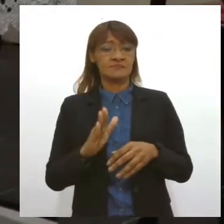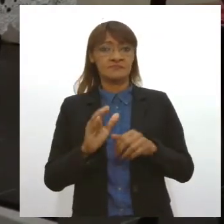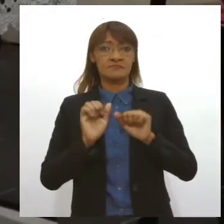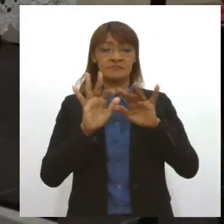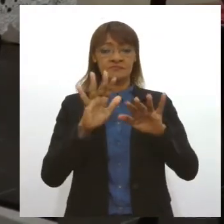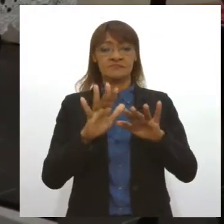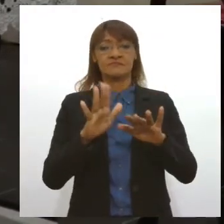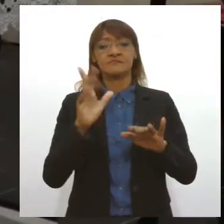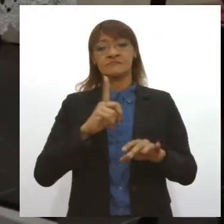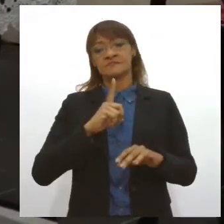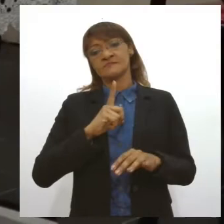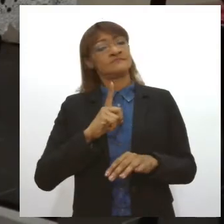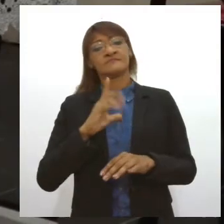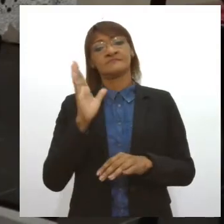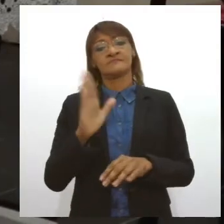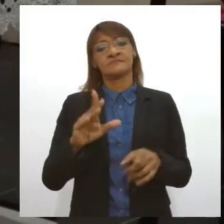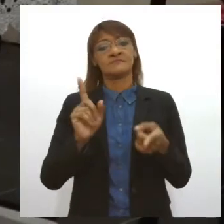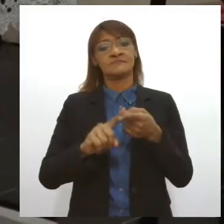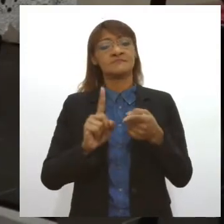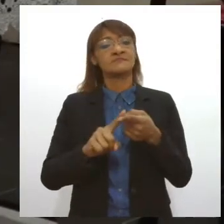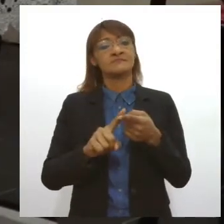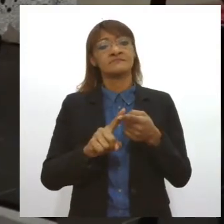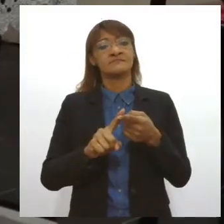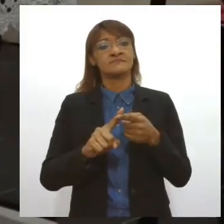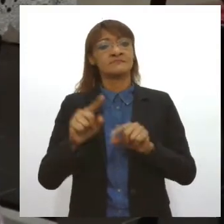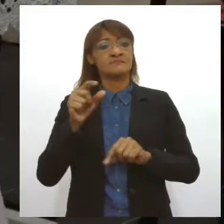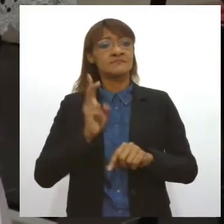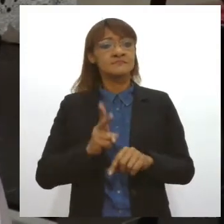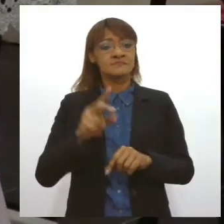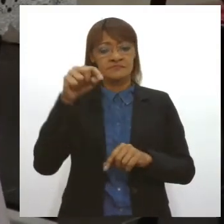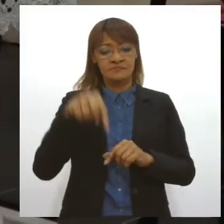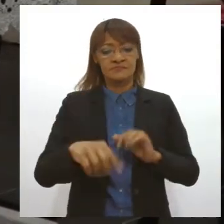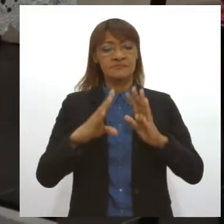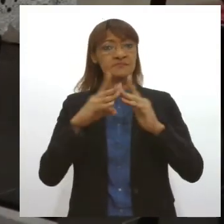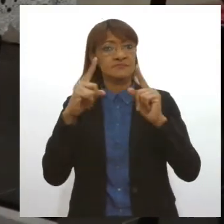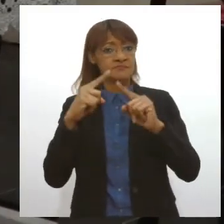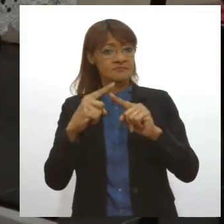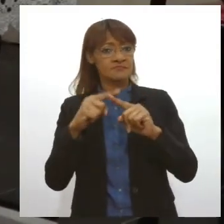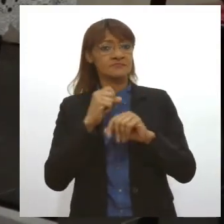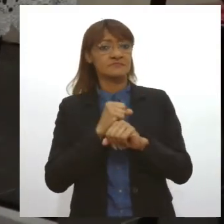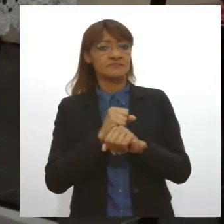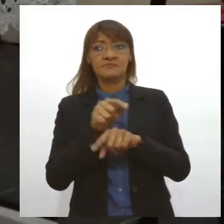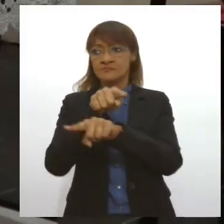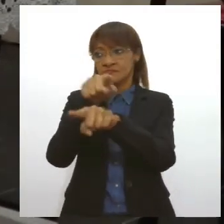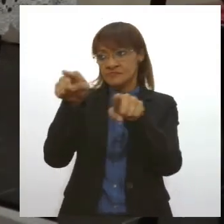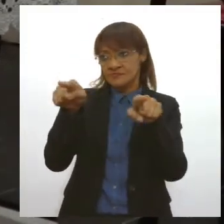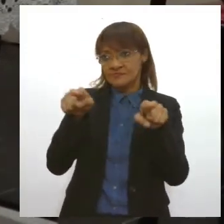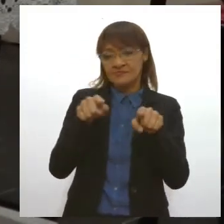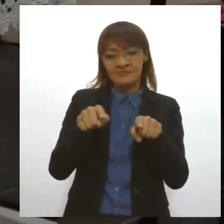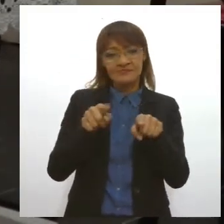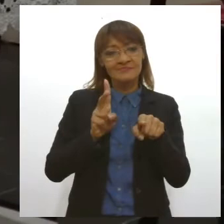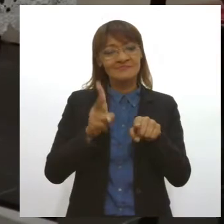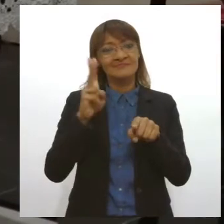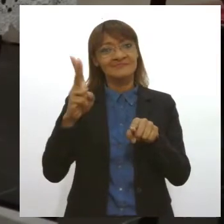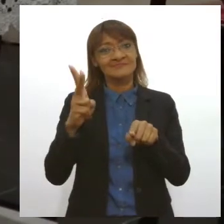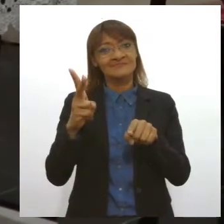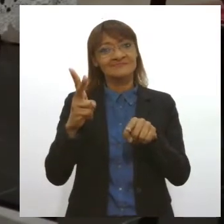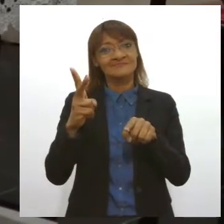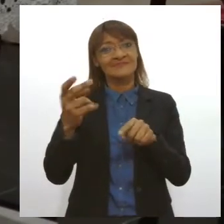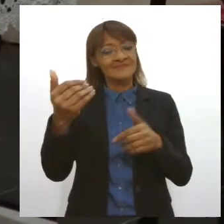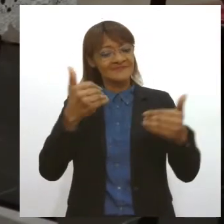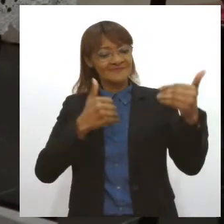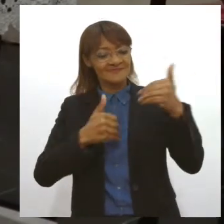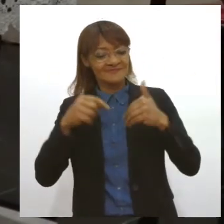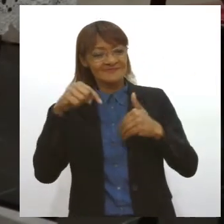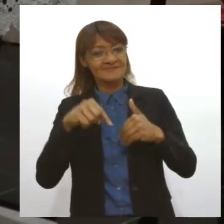presencialmente, mas nas mídias da nossa paróquia. E a vocês mesmos que nos veem ao nosso encontro, é colocar